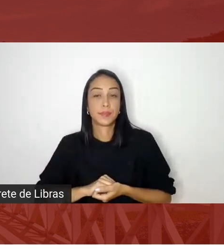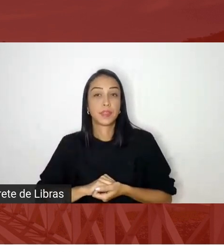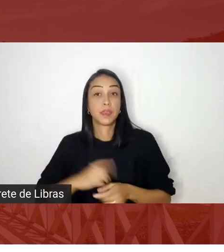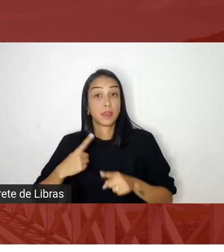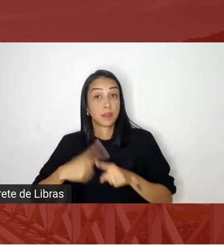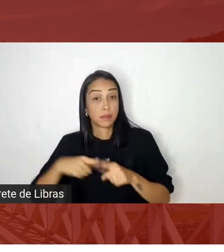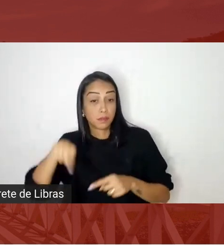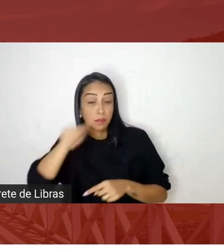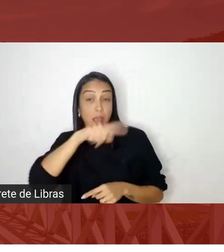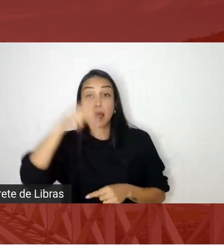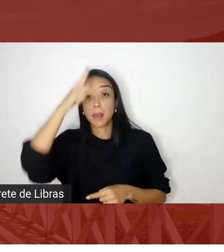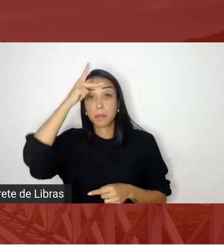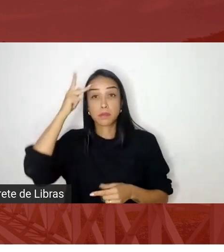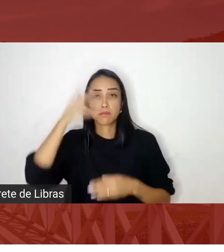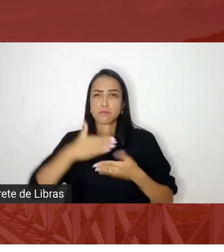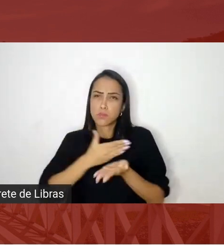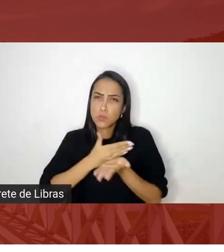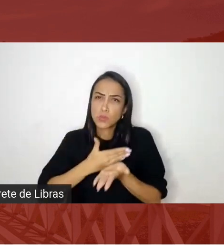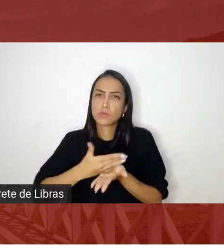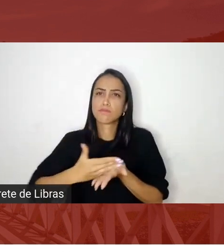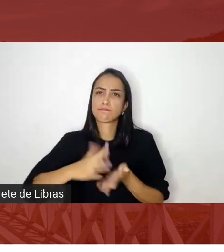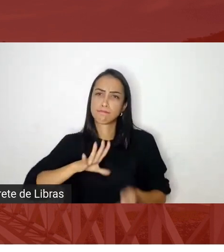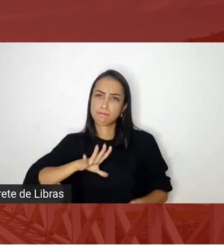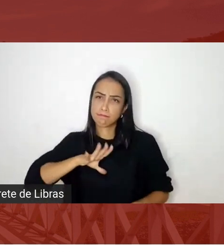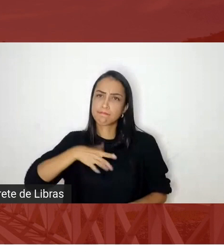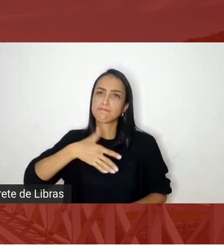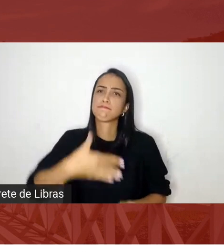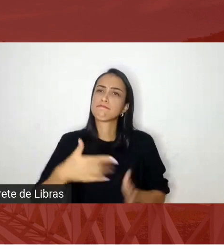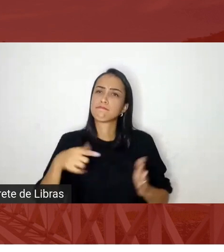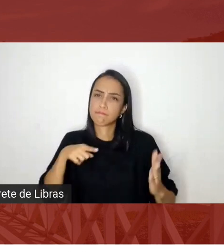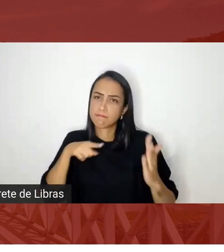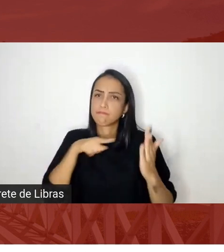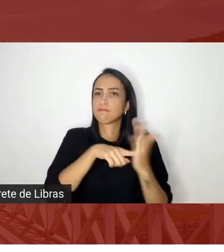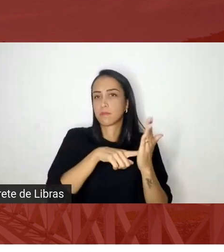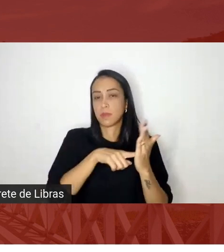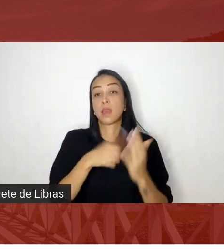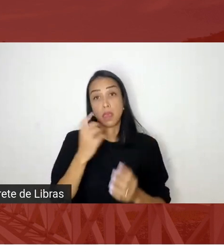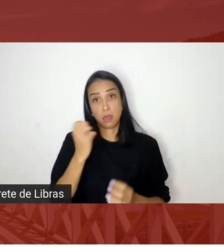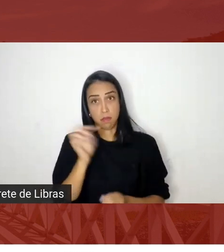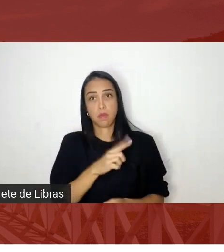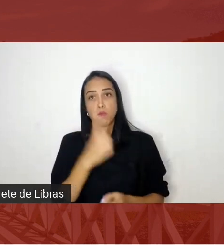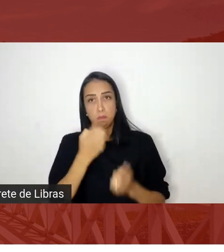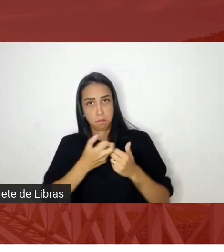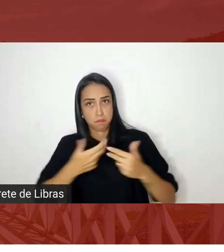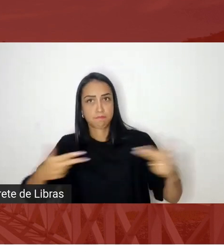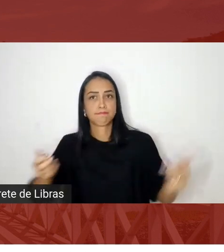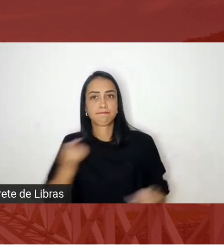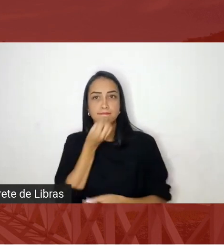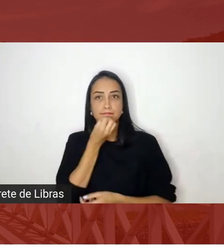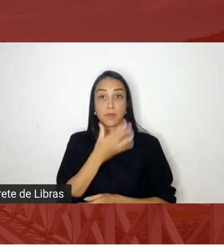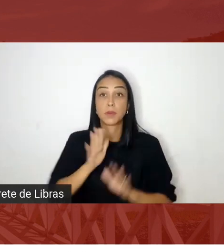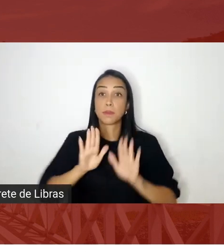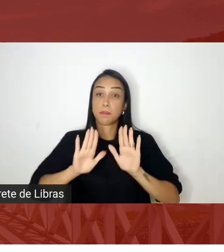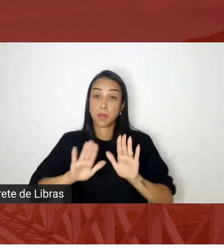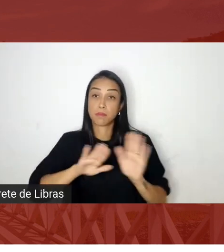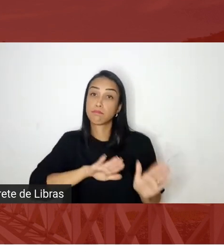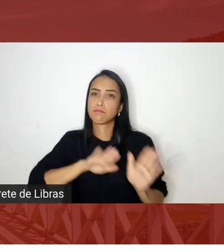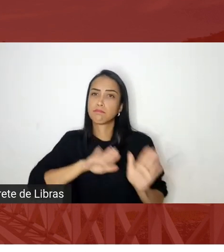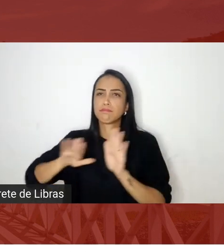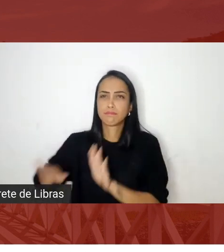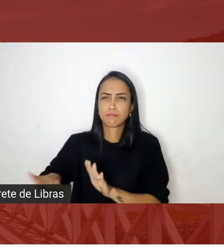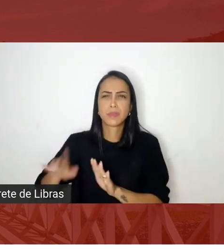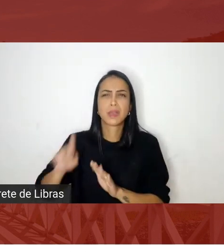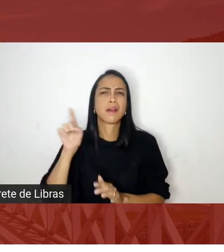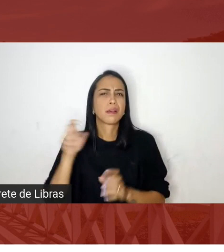coragem de denunciar a gente percebe isso como uma coisa boa é mas o fato dessas coisas estarem